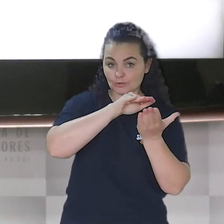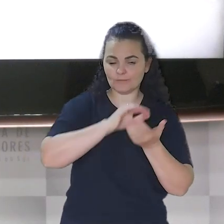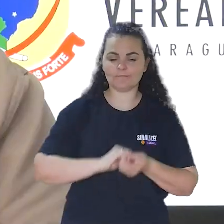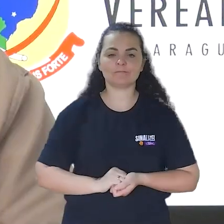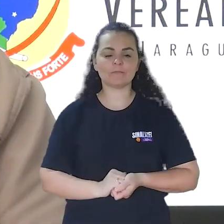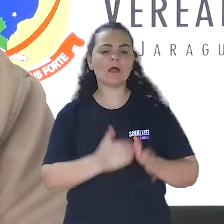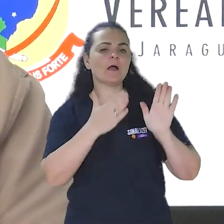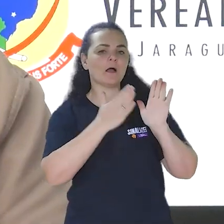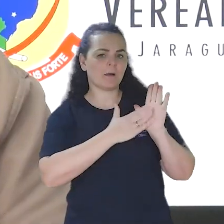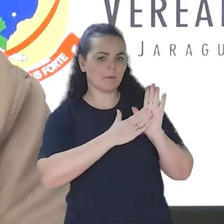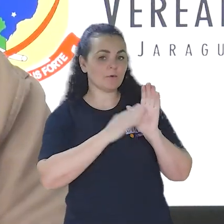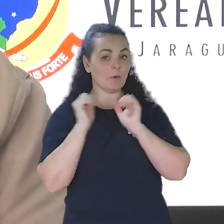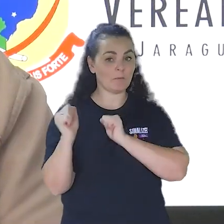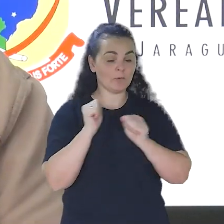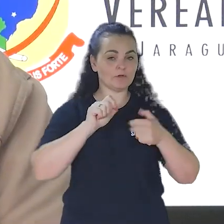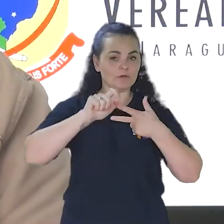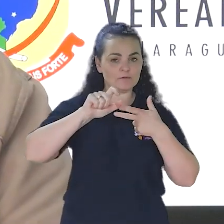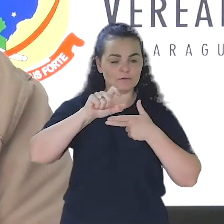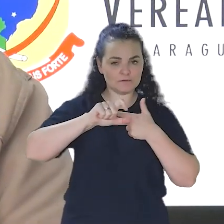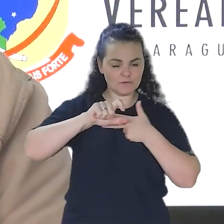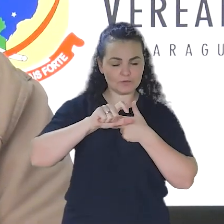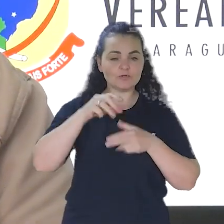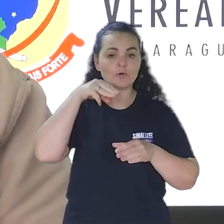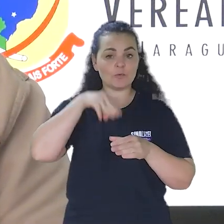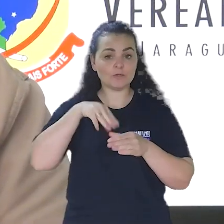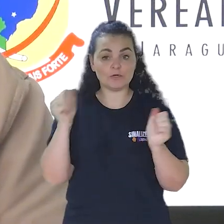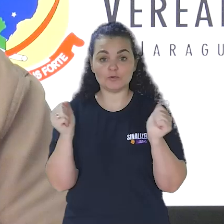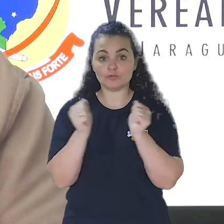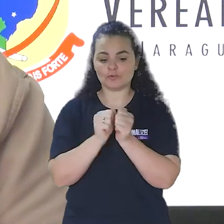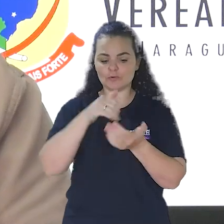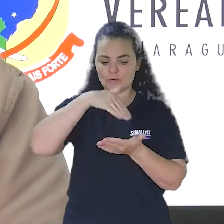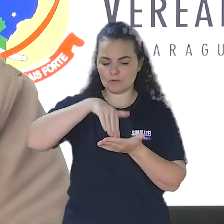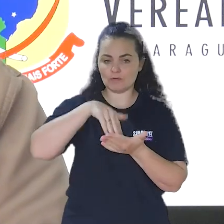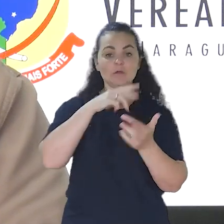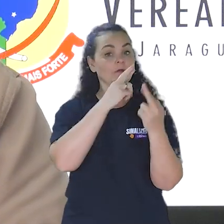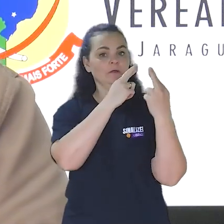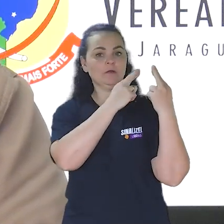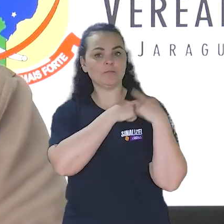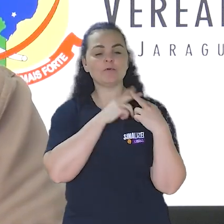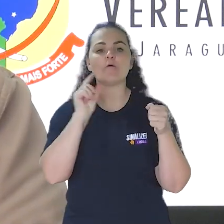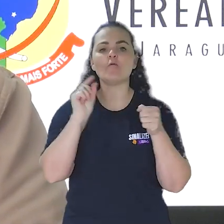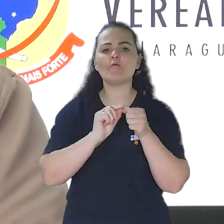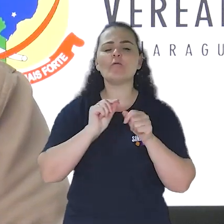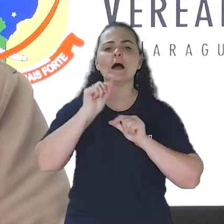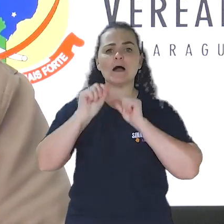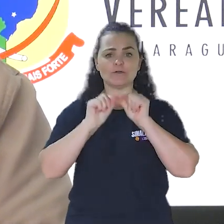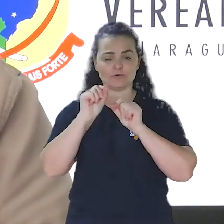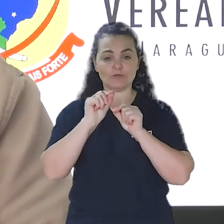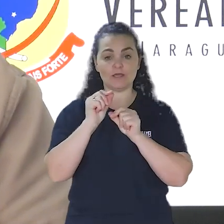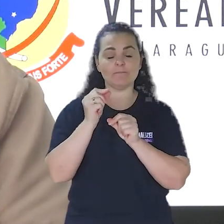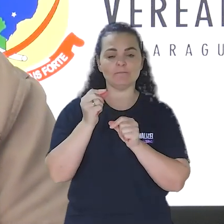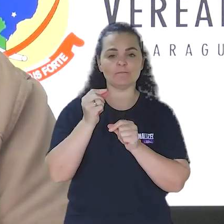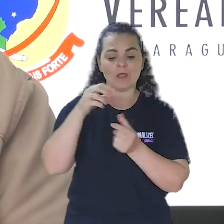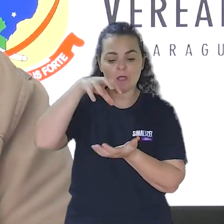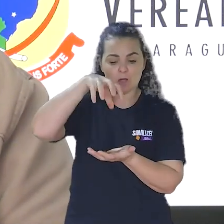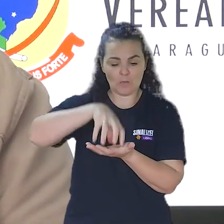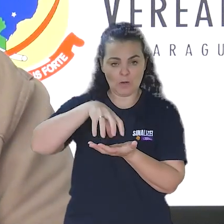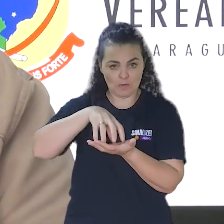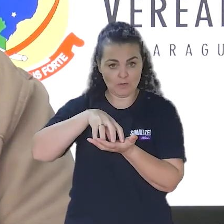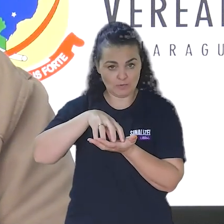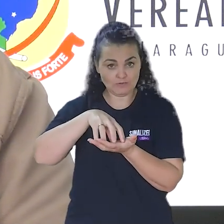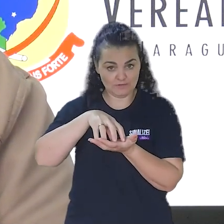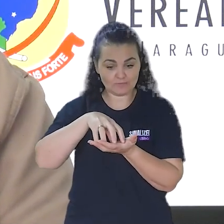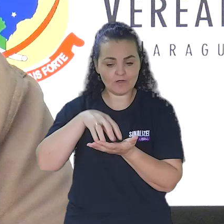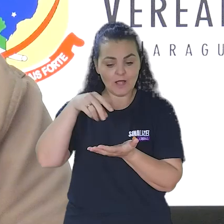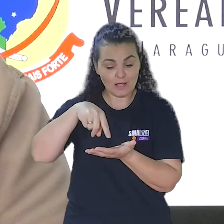cidade. A proposta sugere que o Poder Executivo Municipal, por meio da Secretaria Competente, providencie a instalação de